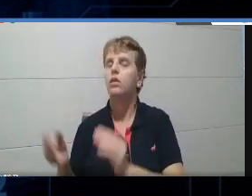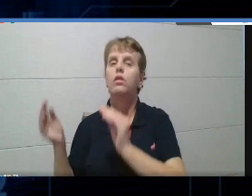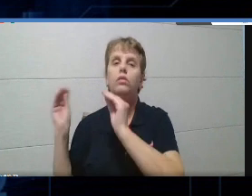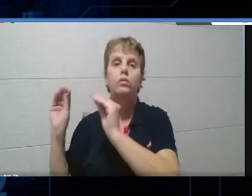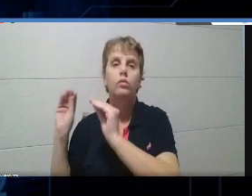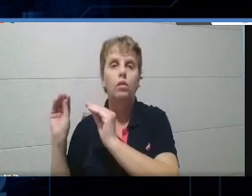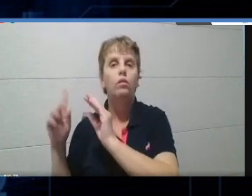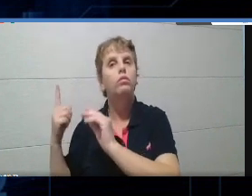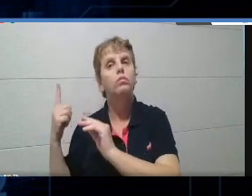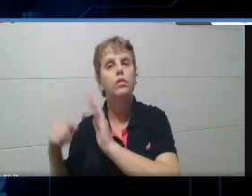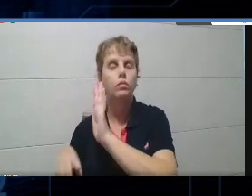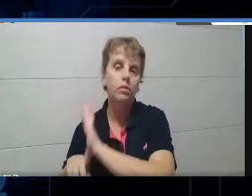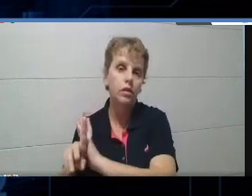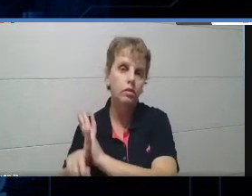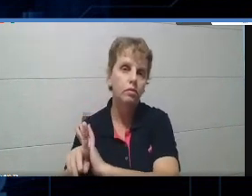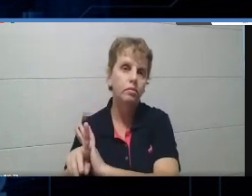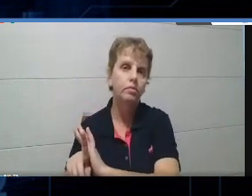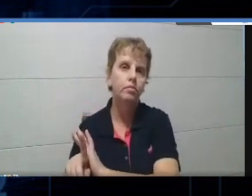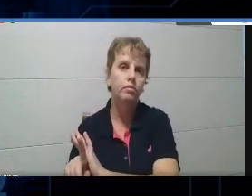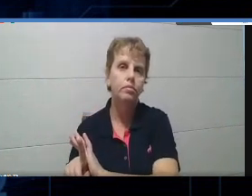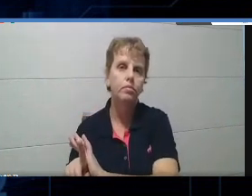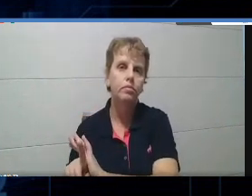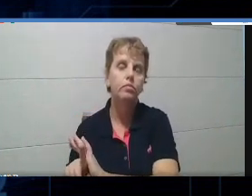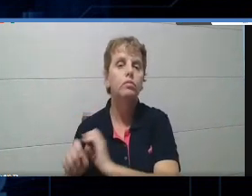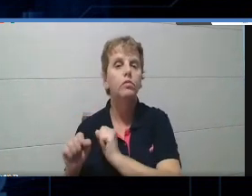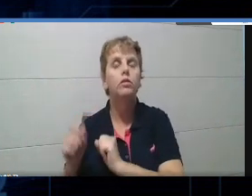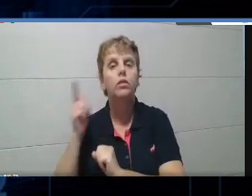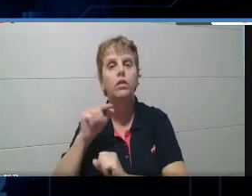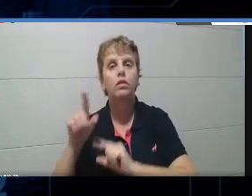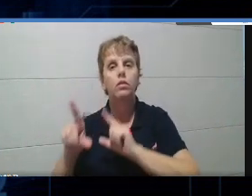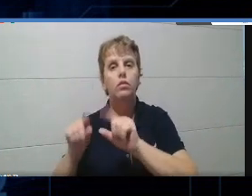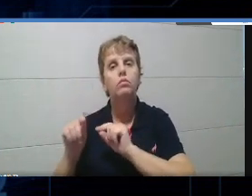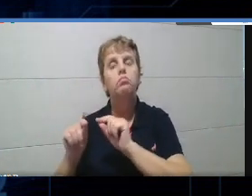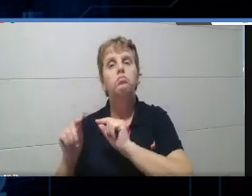então, aqui. Você pode colocar as opções, tá?